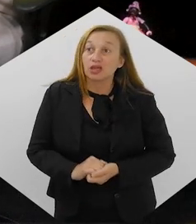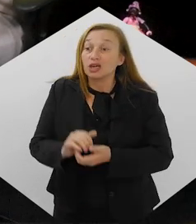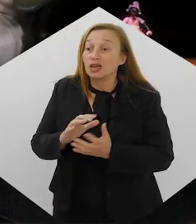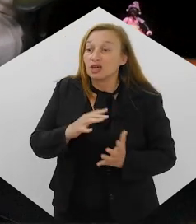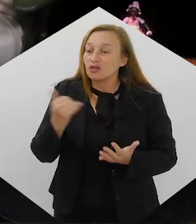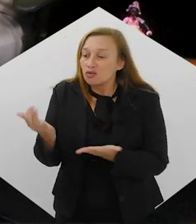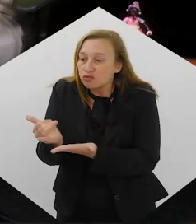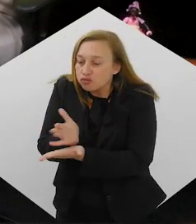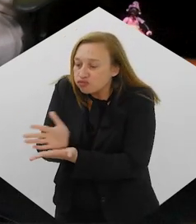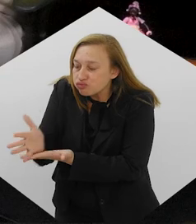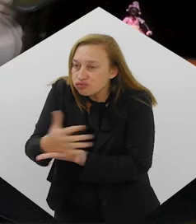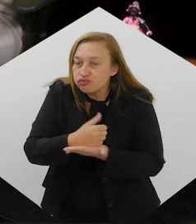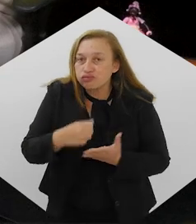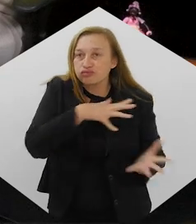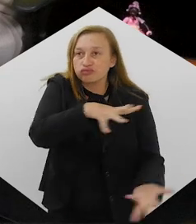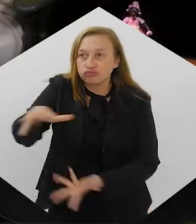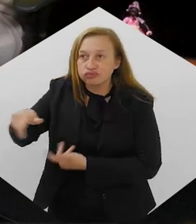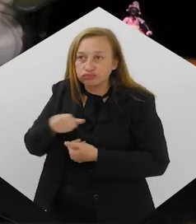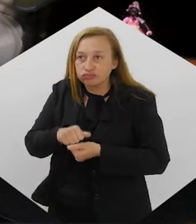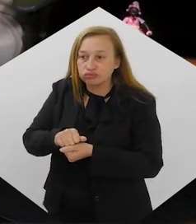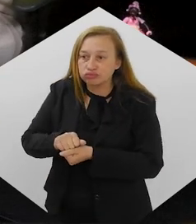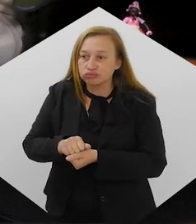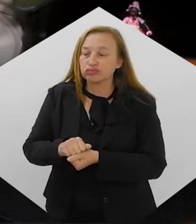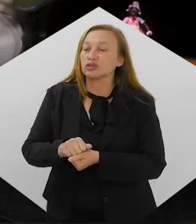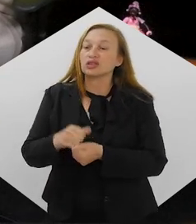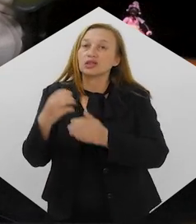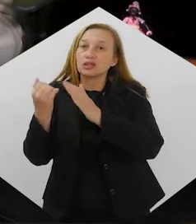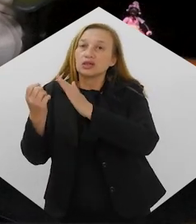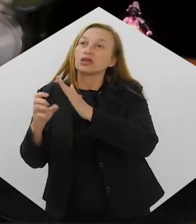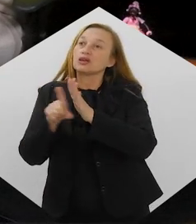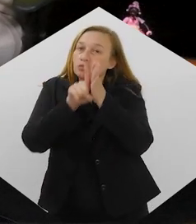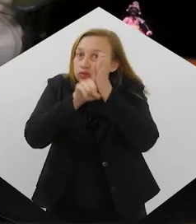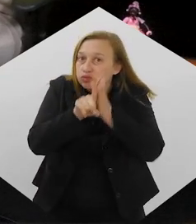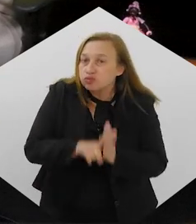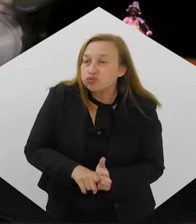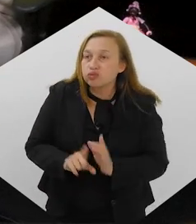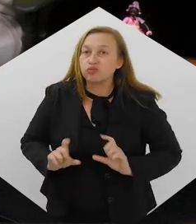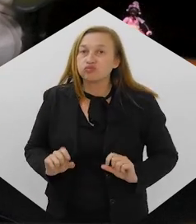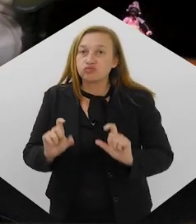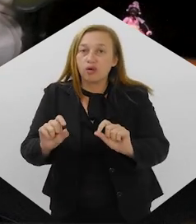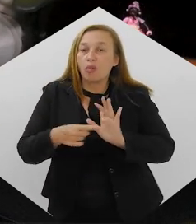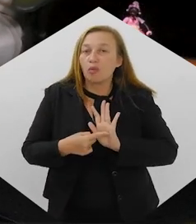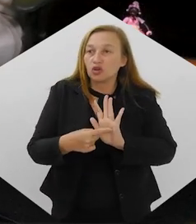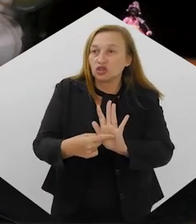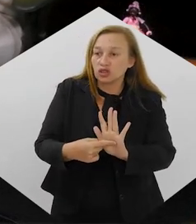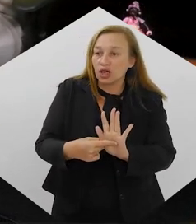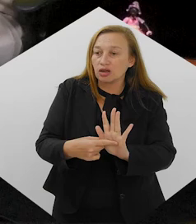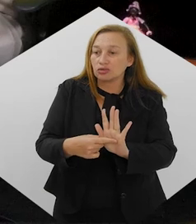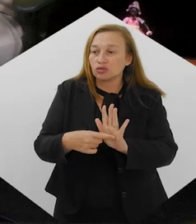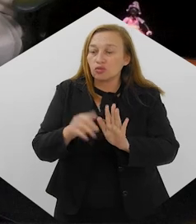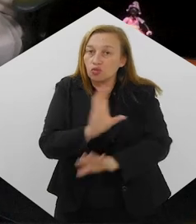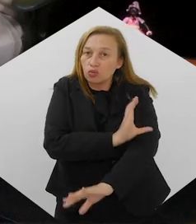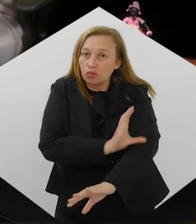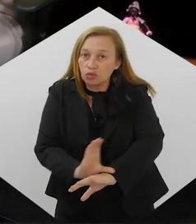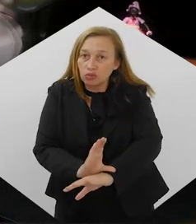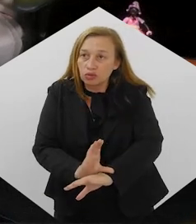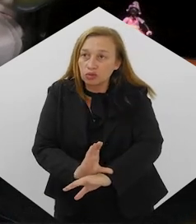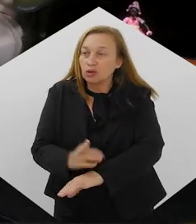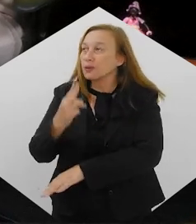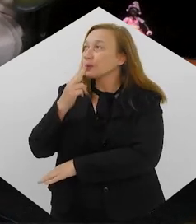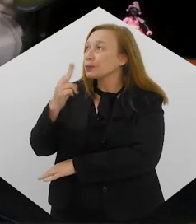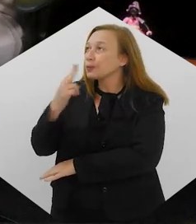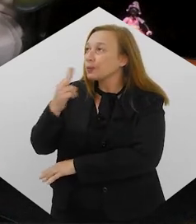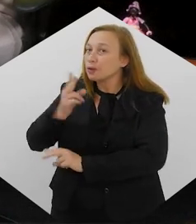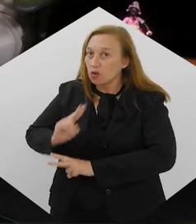Dados mundiais da Agência Internacional de Pesquisa em Câncer, por exemplo, mostraram também que se o padrão de comportamento sobre o